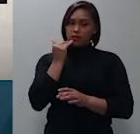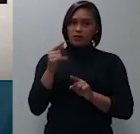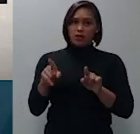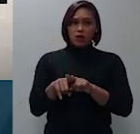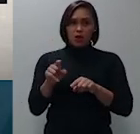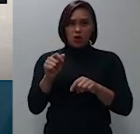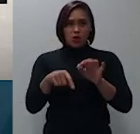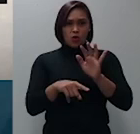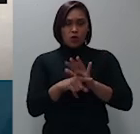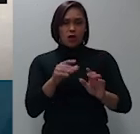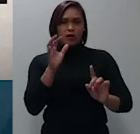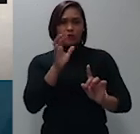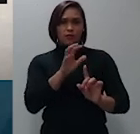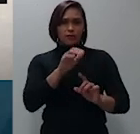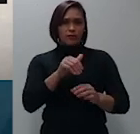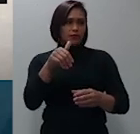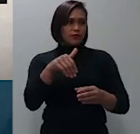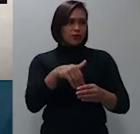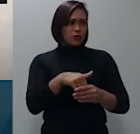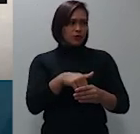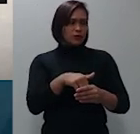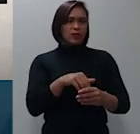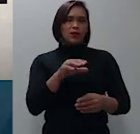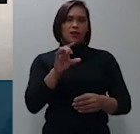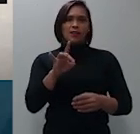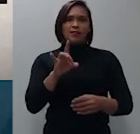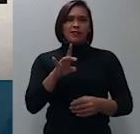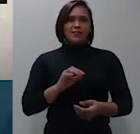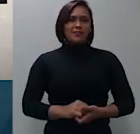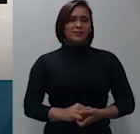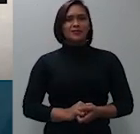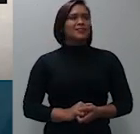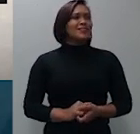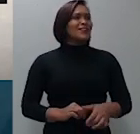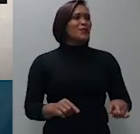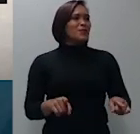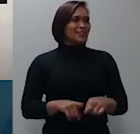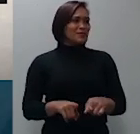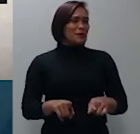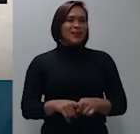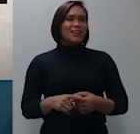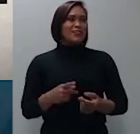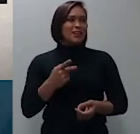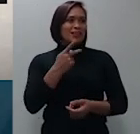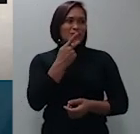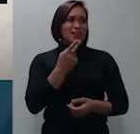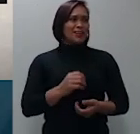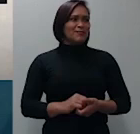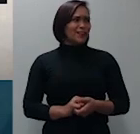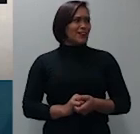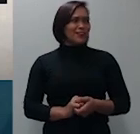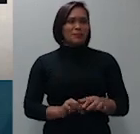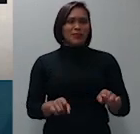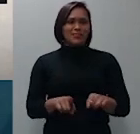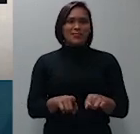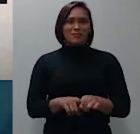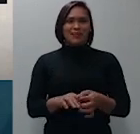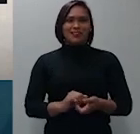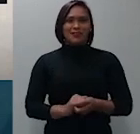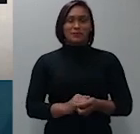isso eu só vou relembrar aos colegas que após o voto visto do ministro Raul Araújo